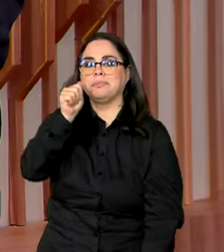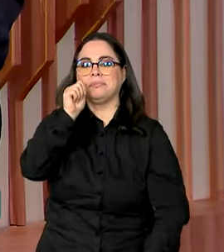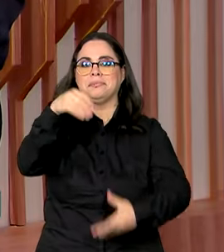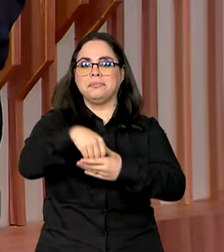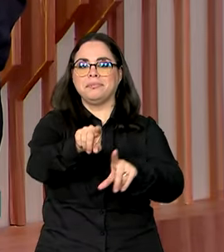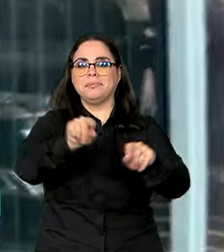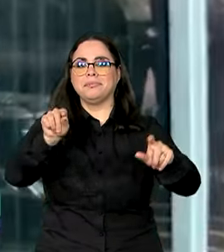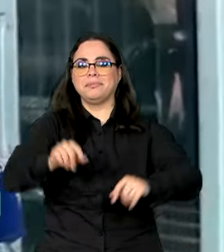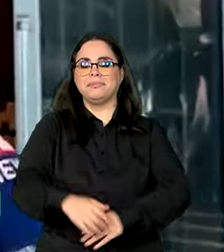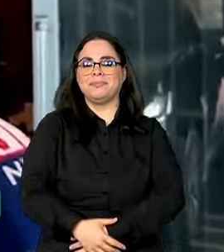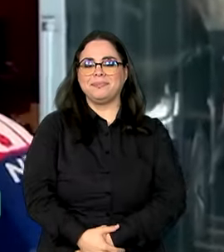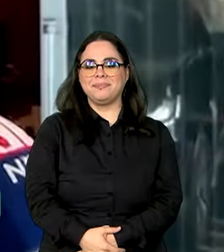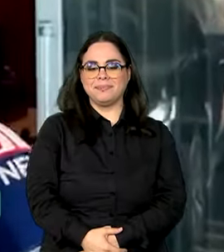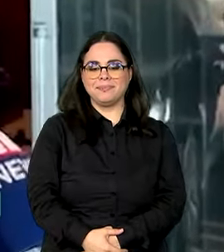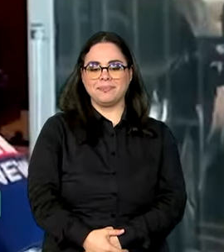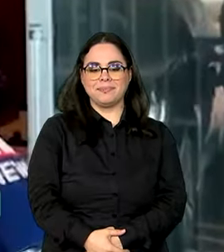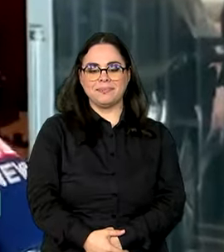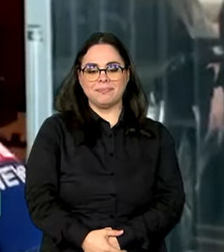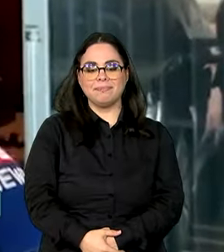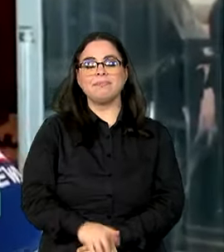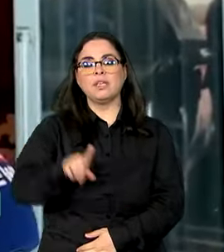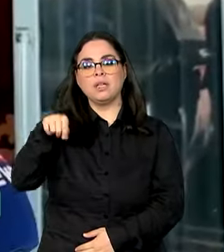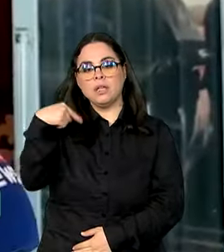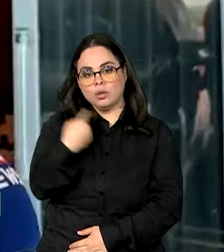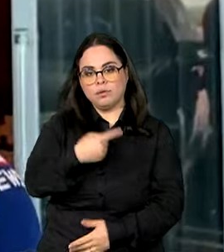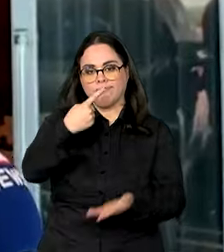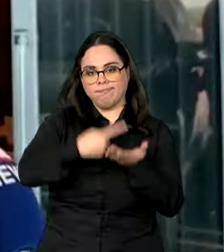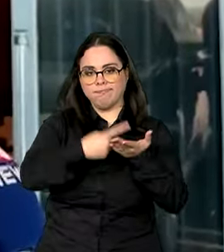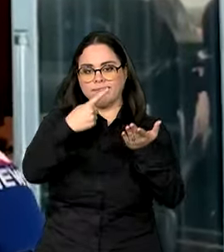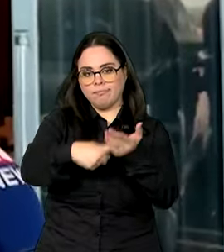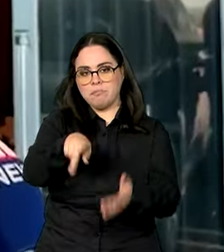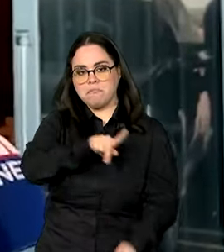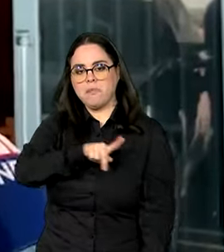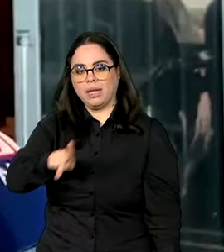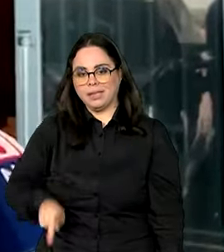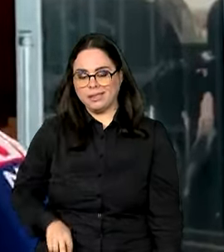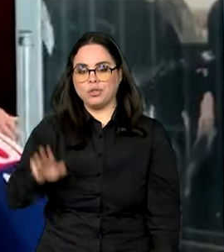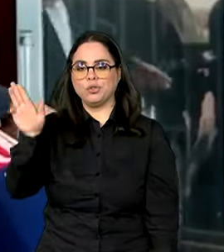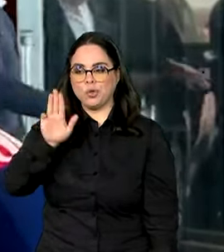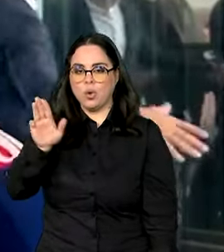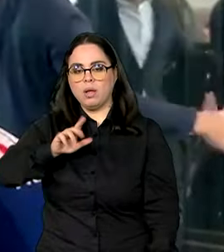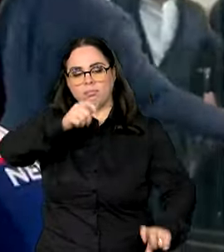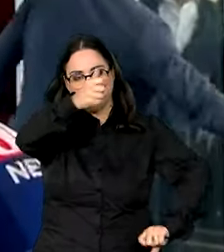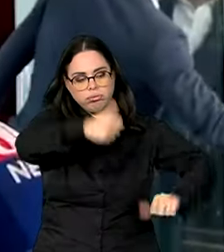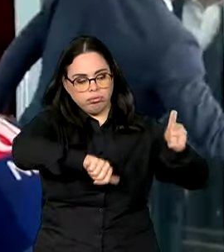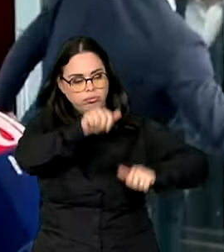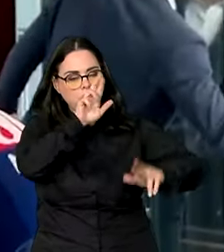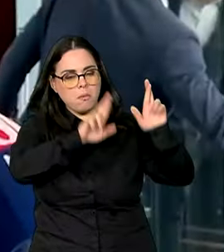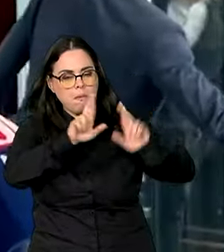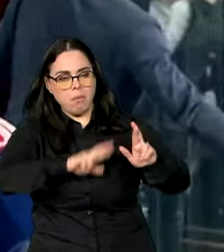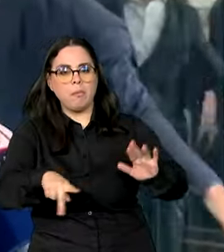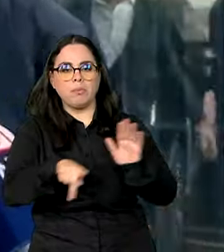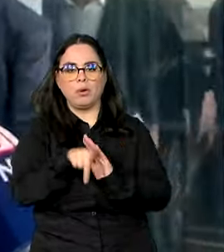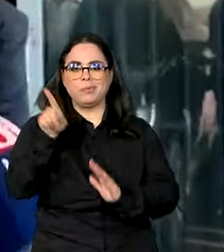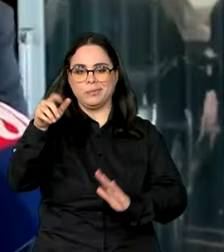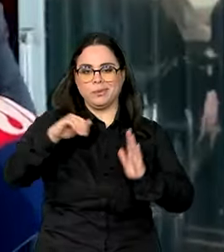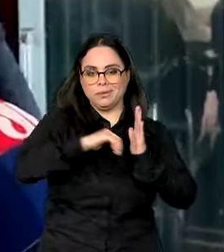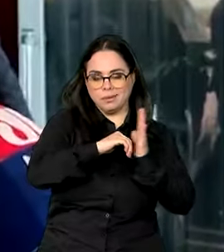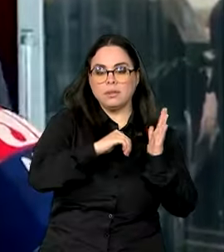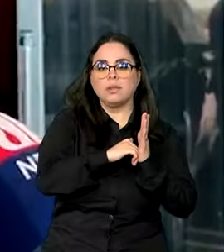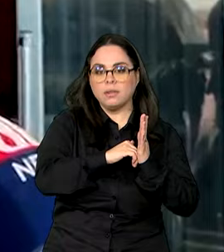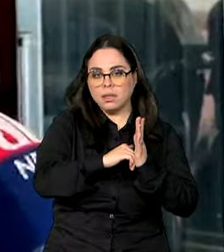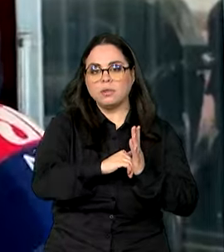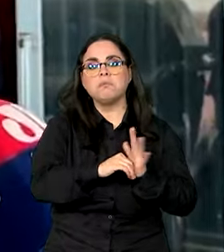opções. O que nós combinamos com o presidente Lula é que depois da sabatina que ocorreu ontem e que foi muito bem